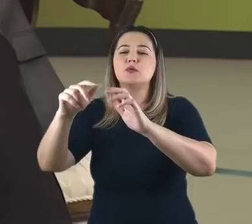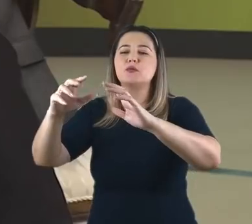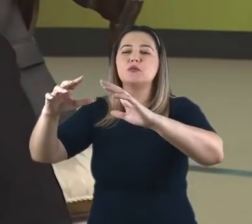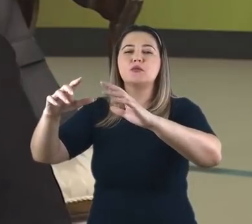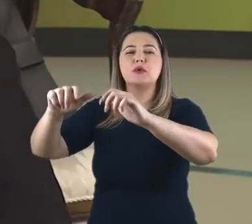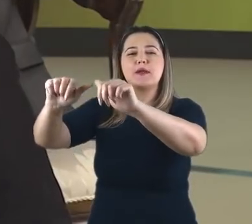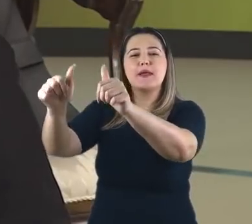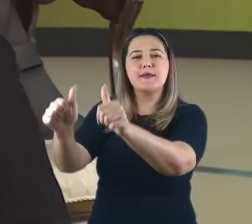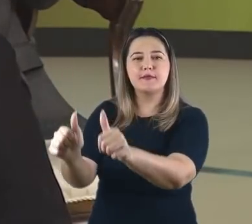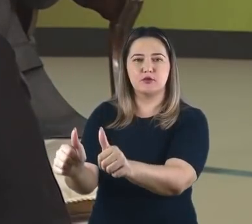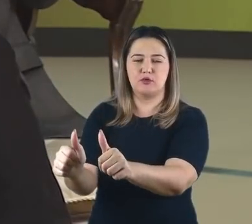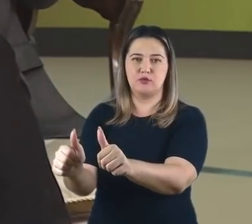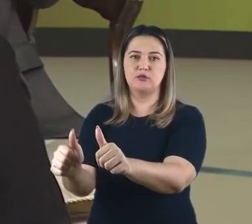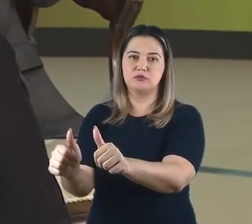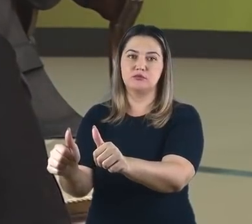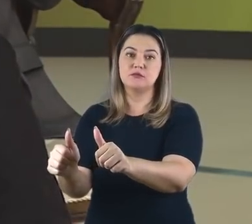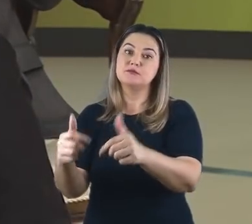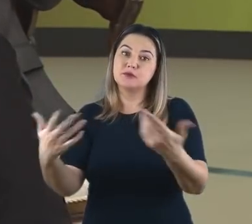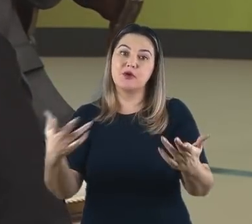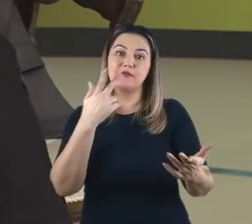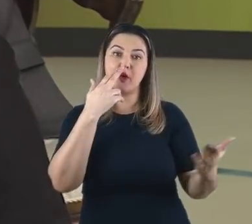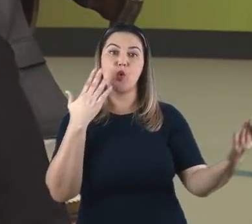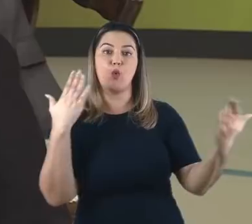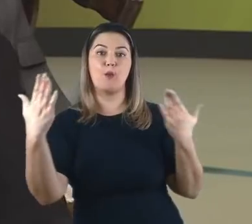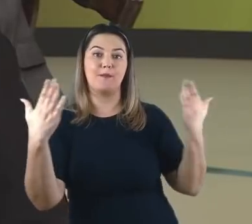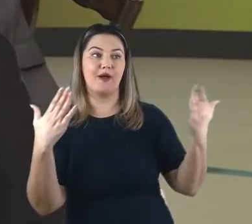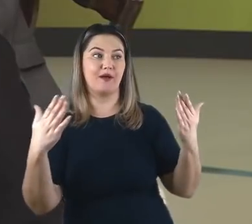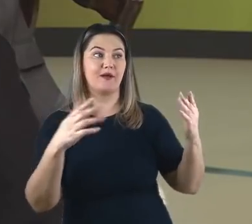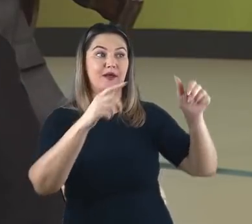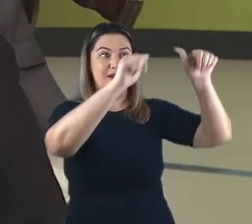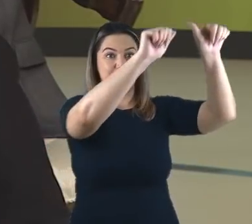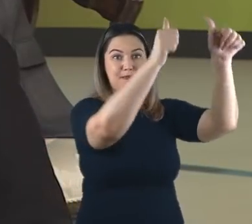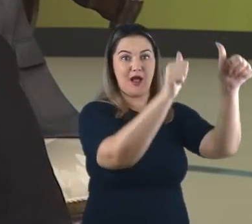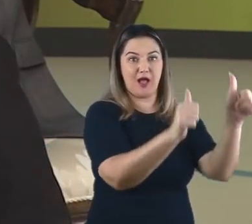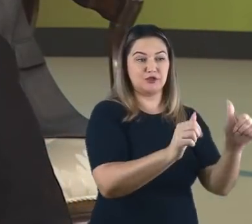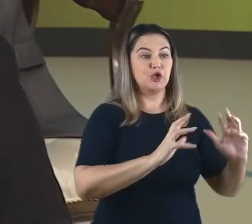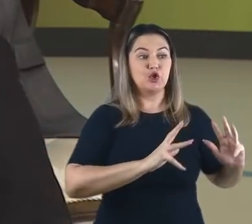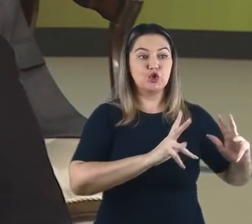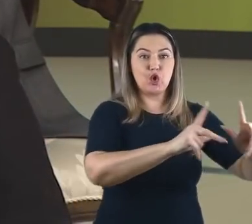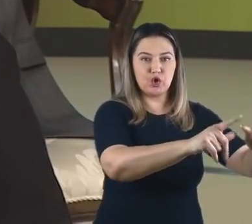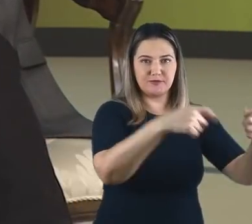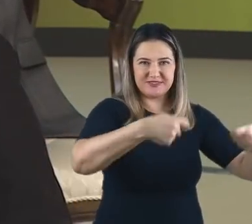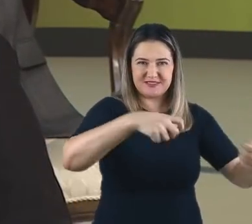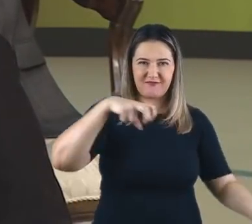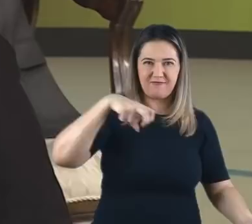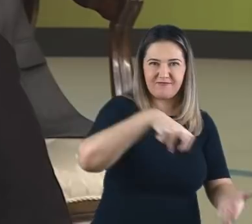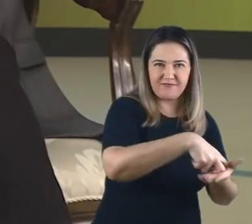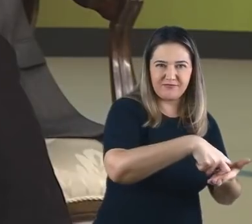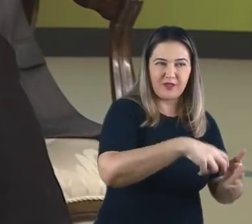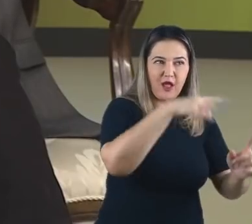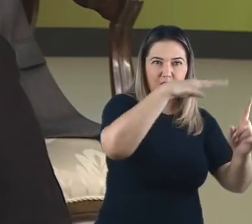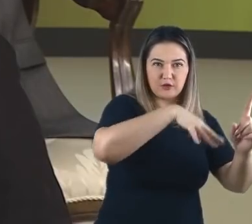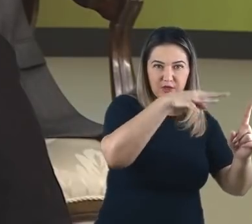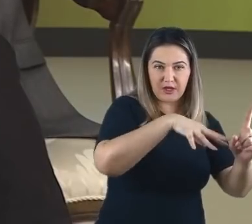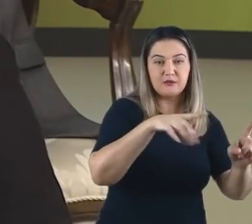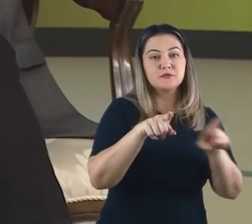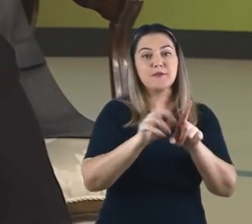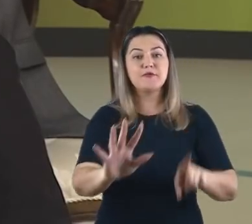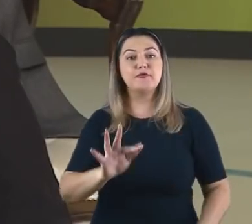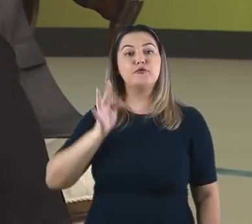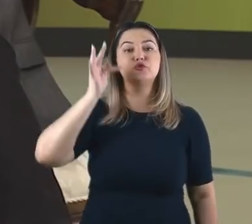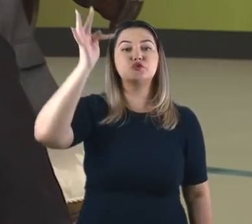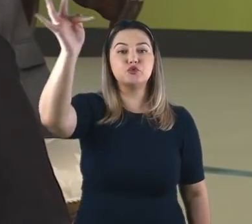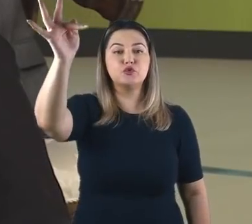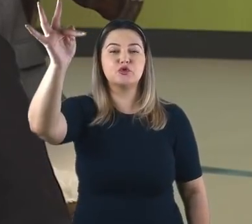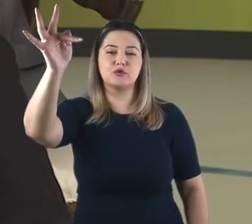imagem criada por Nabucodonosor em Daniel 3 prefigurava a vinda do anticristo como um homem decretando que ele